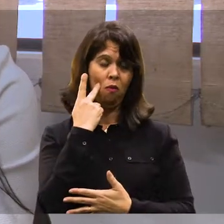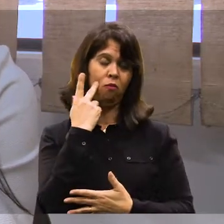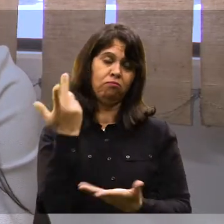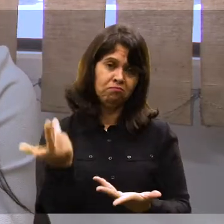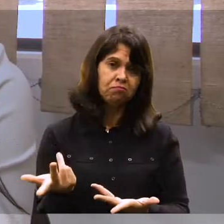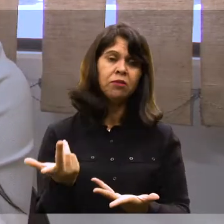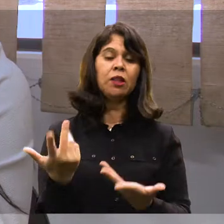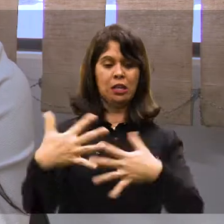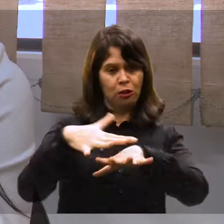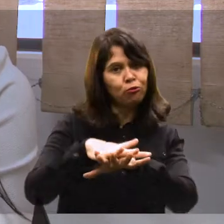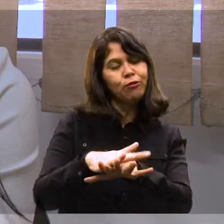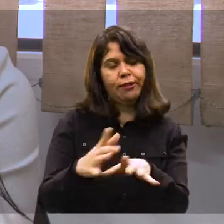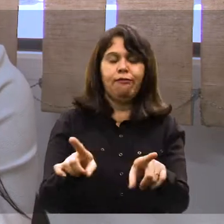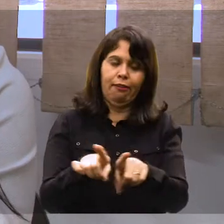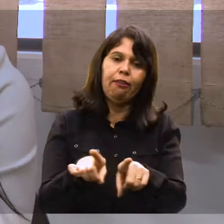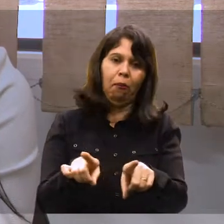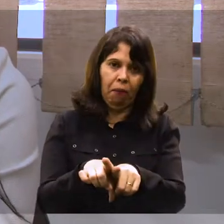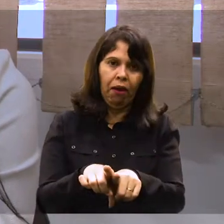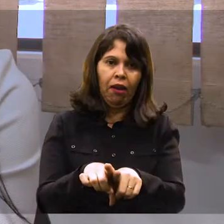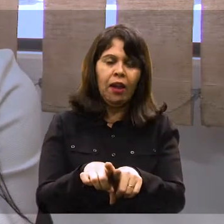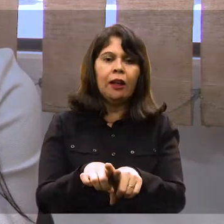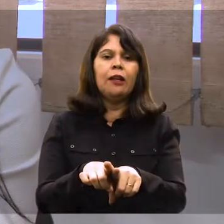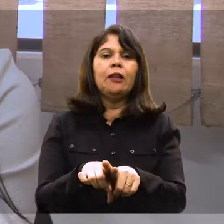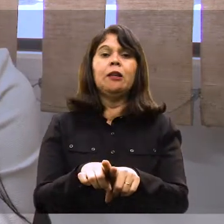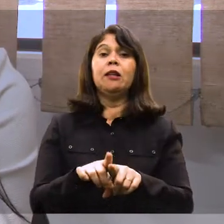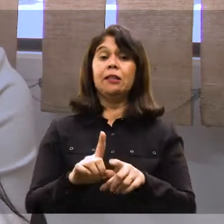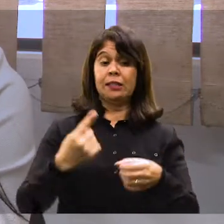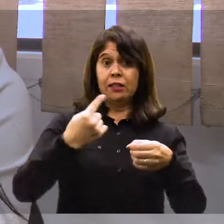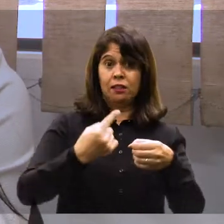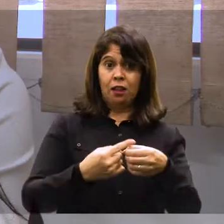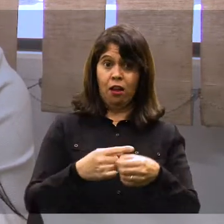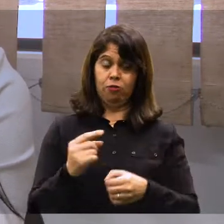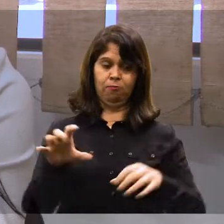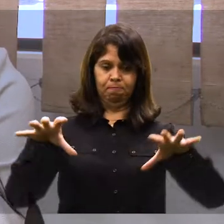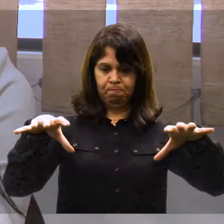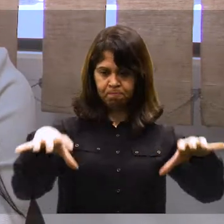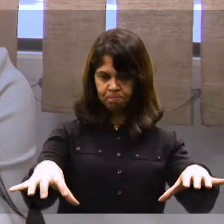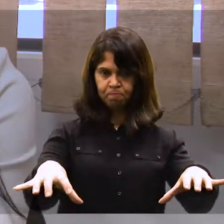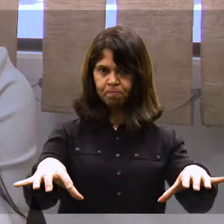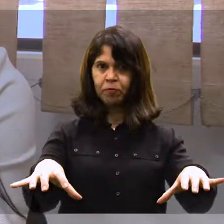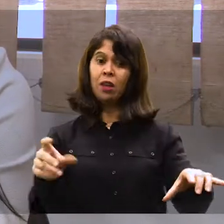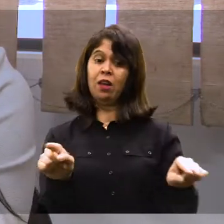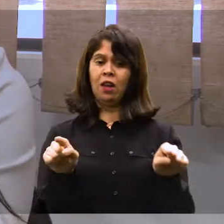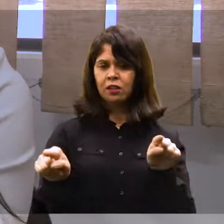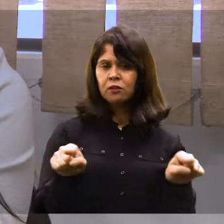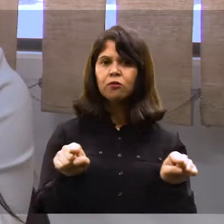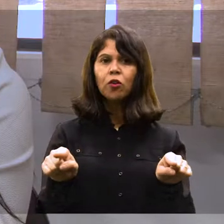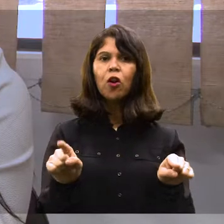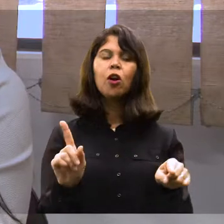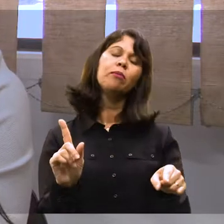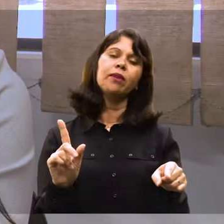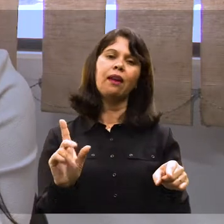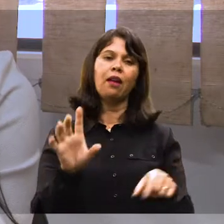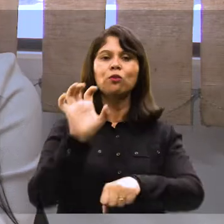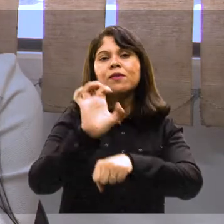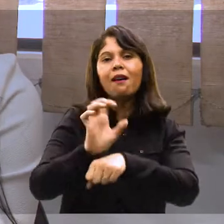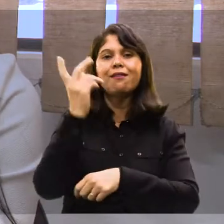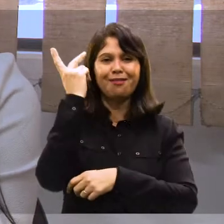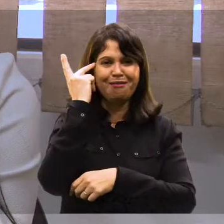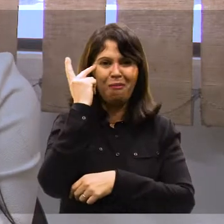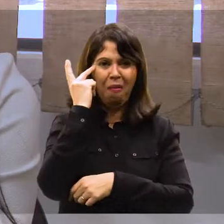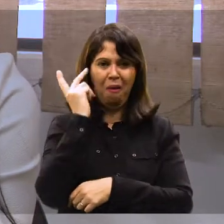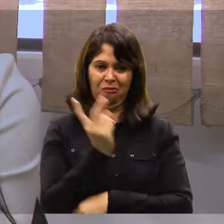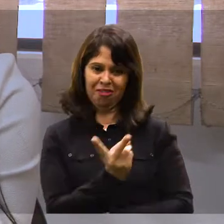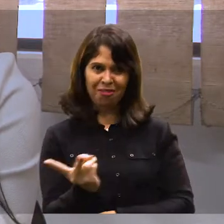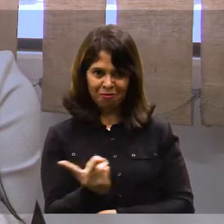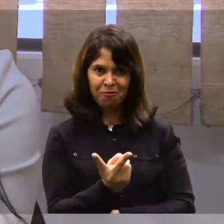comum, regular e inclusiva, em dois municípios, dois municípios do interior do